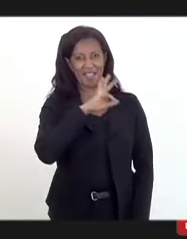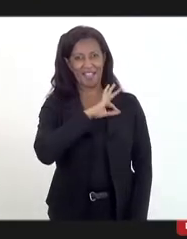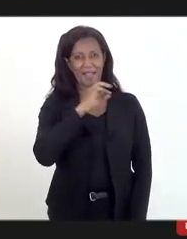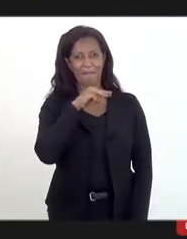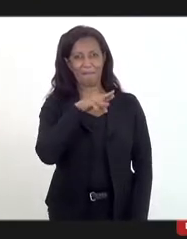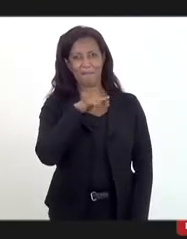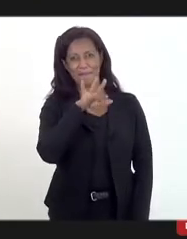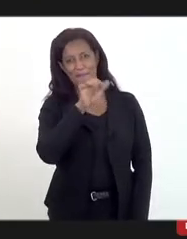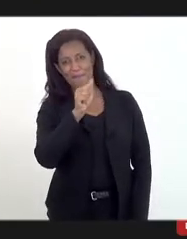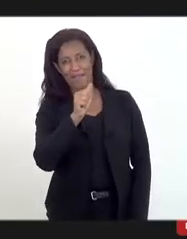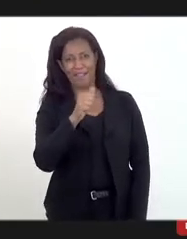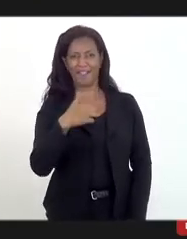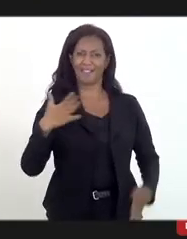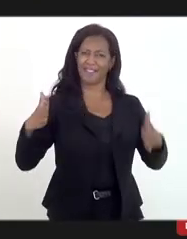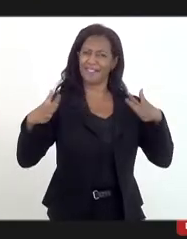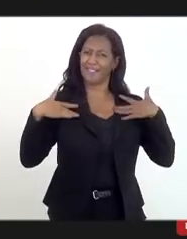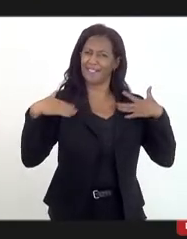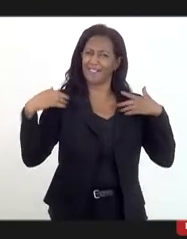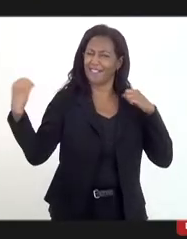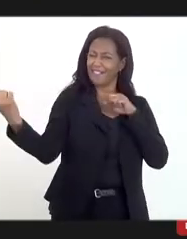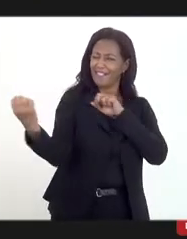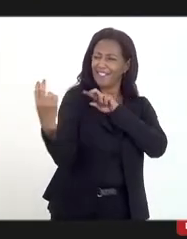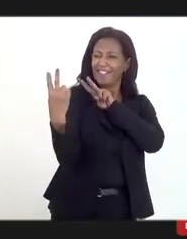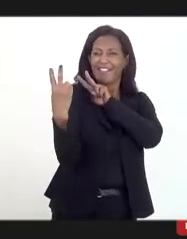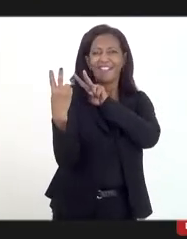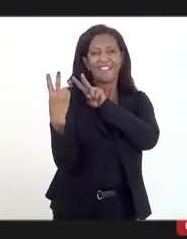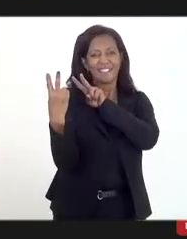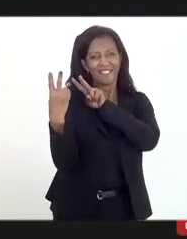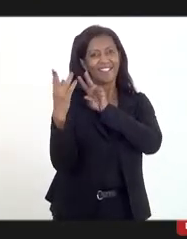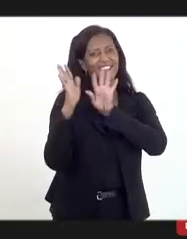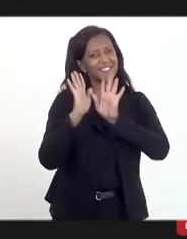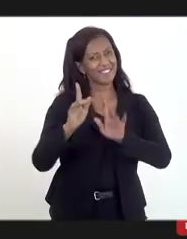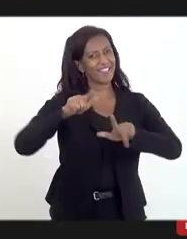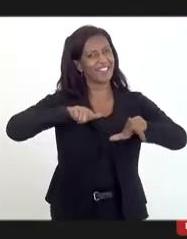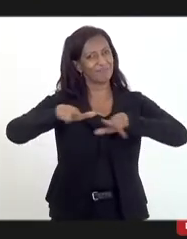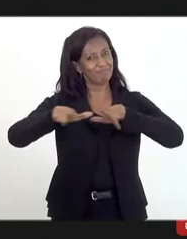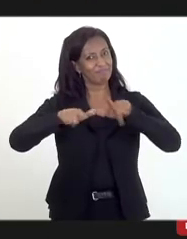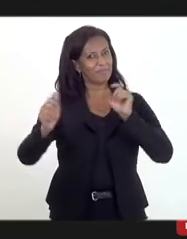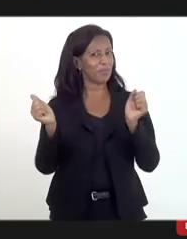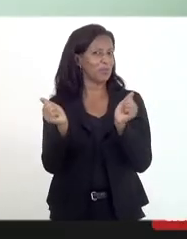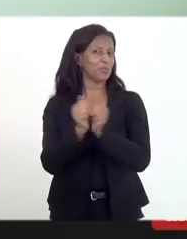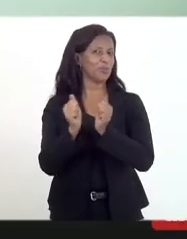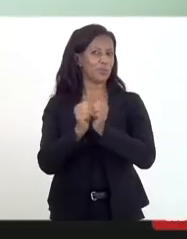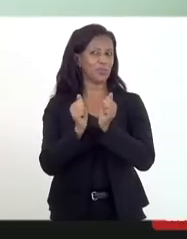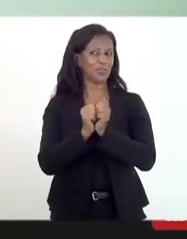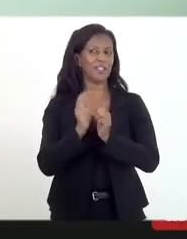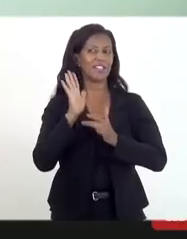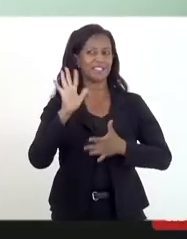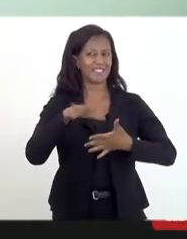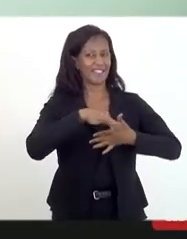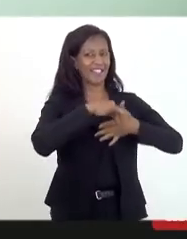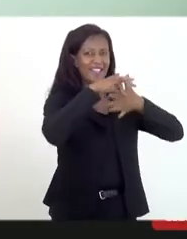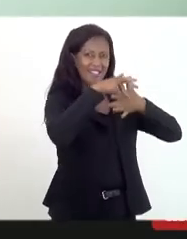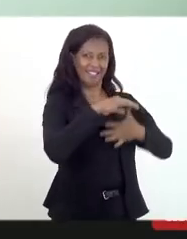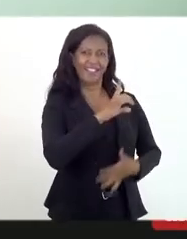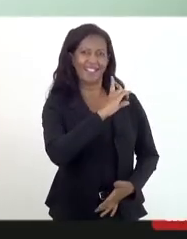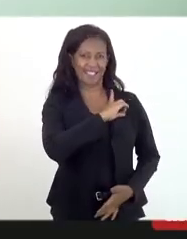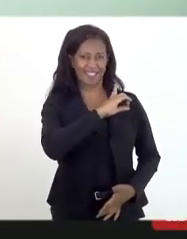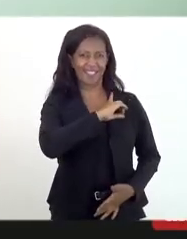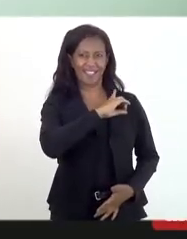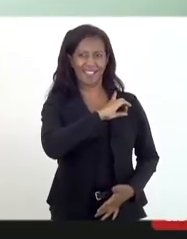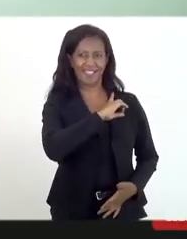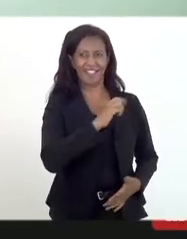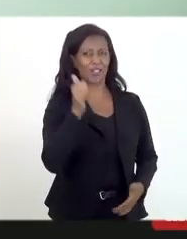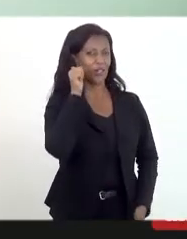vê-la, né? Tivemos oportunidade de trabalhar juntas. Doutora Valesca já foi titular de várias delegacias, da